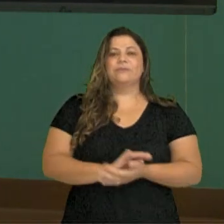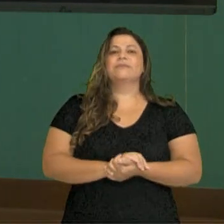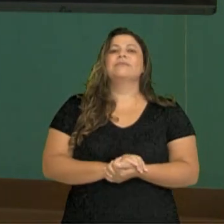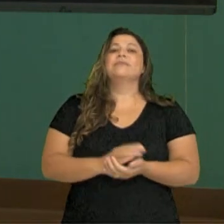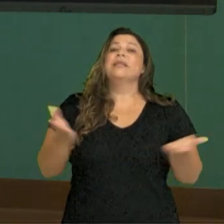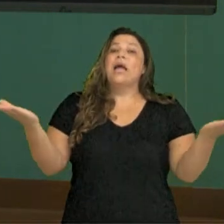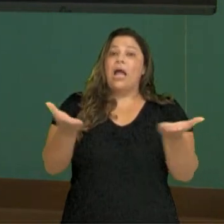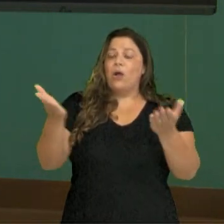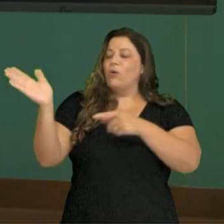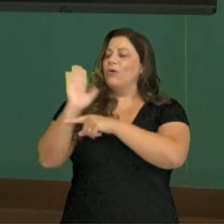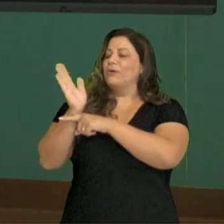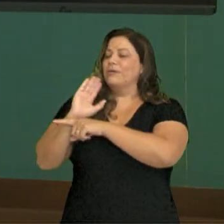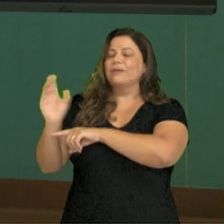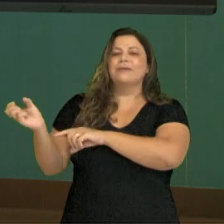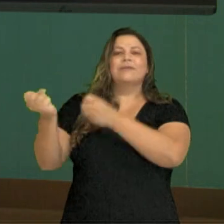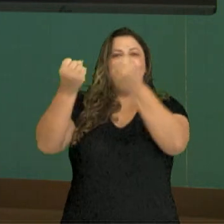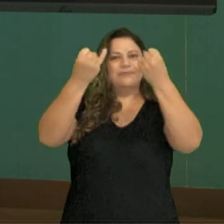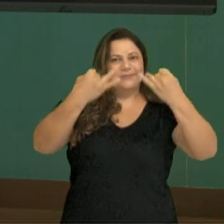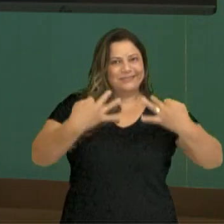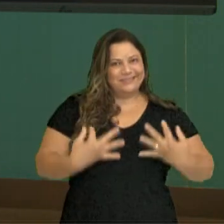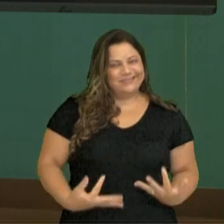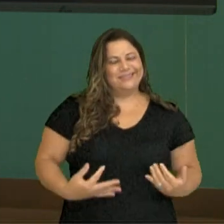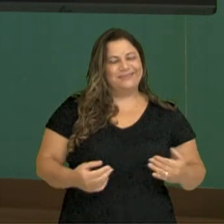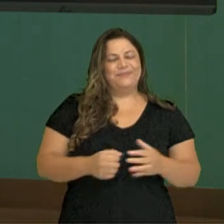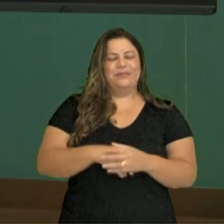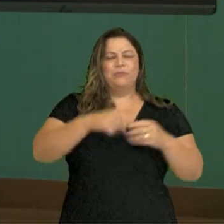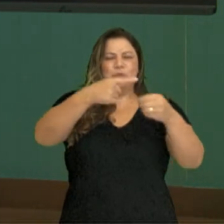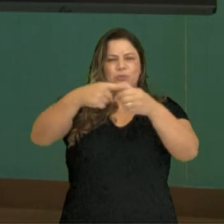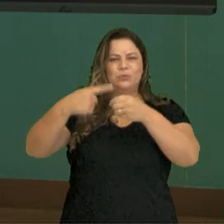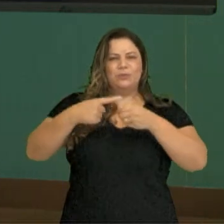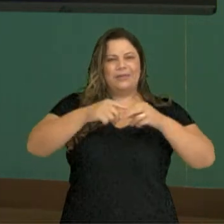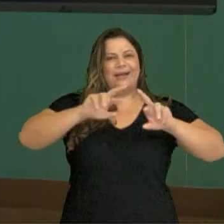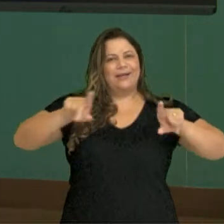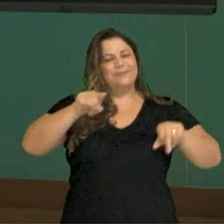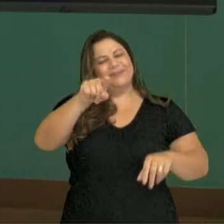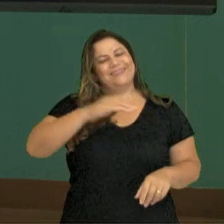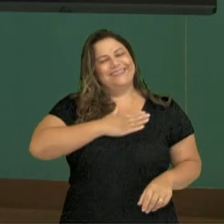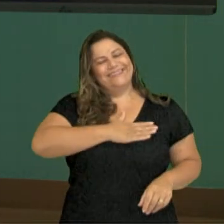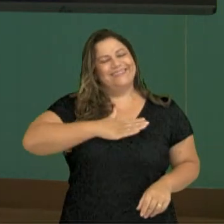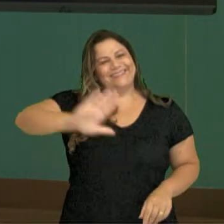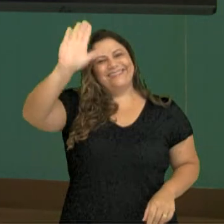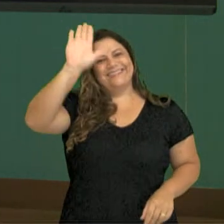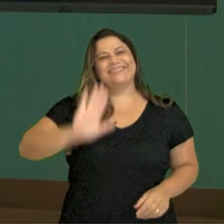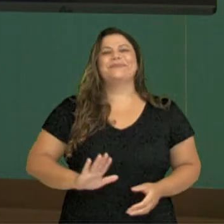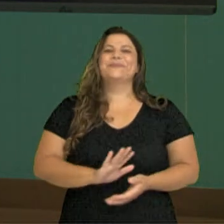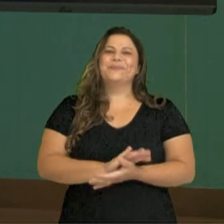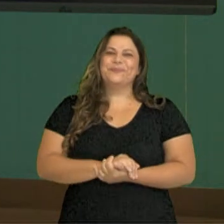vídeo nós falamos sobre places in town. Espero que vocês tenham gostado. Até breve.